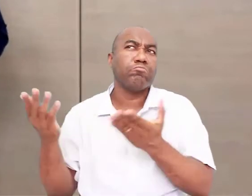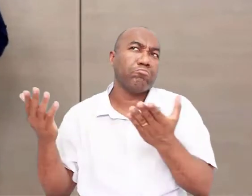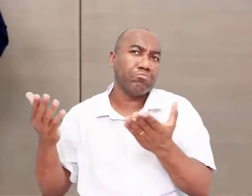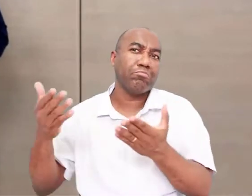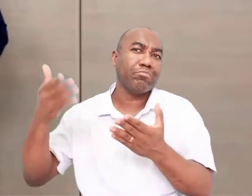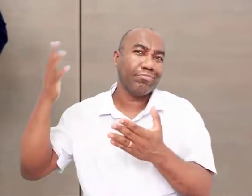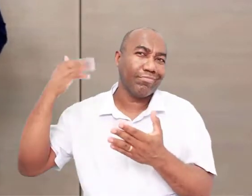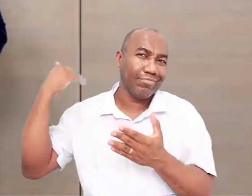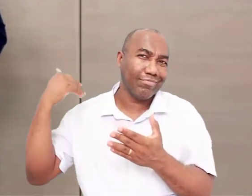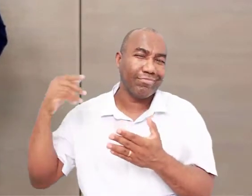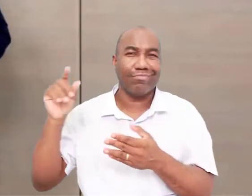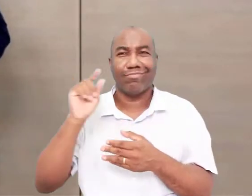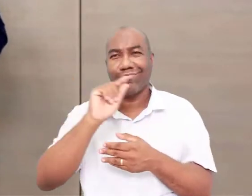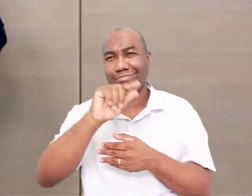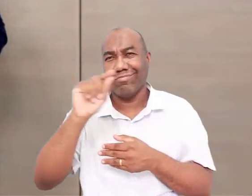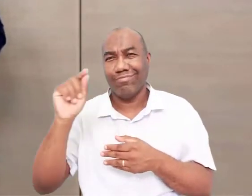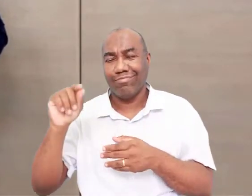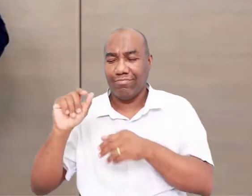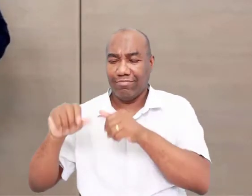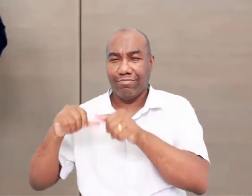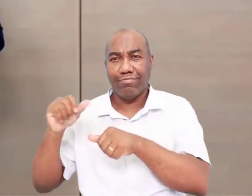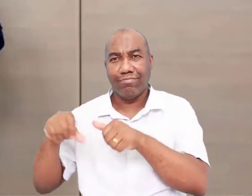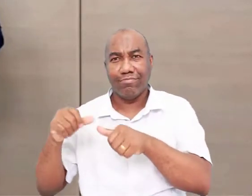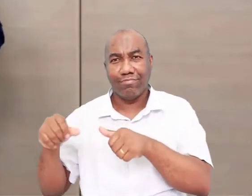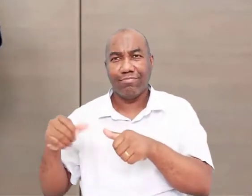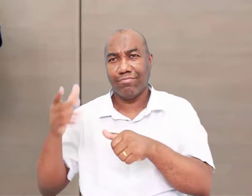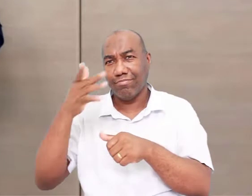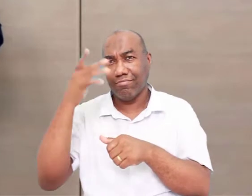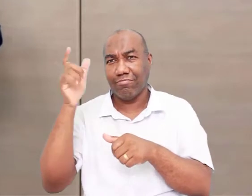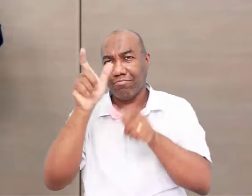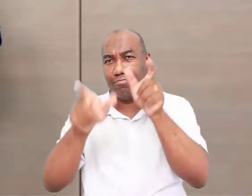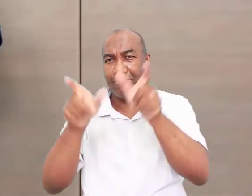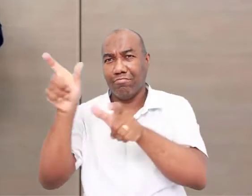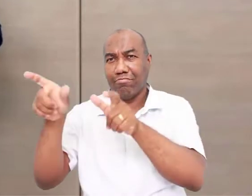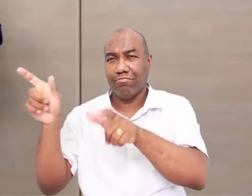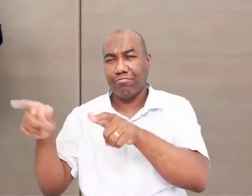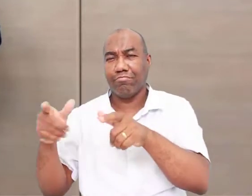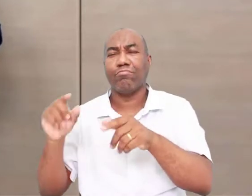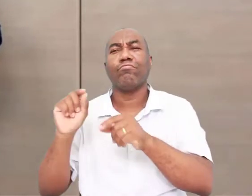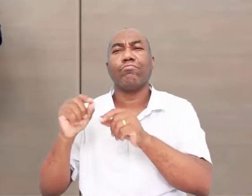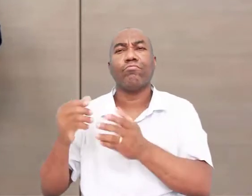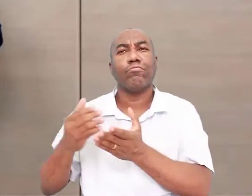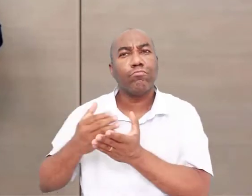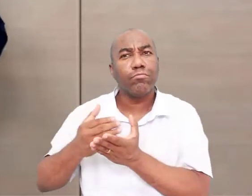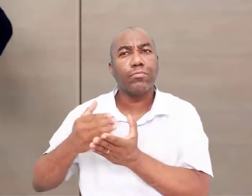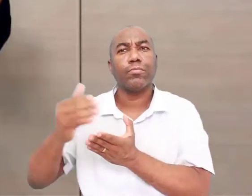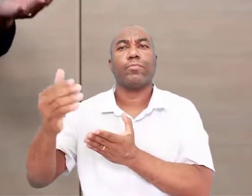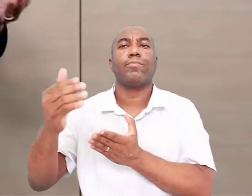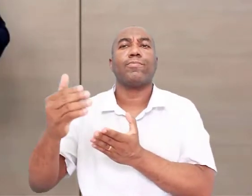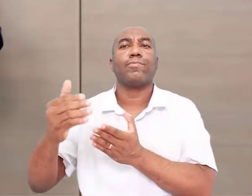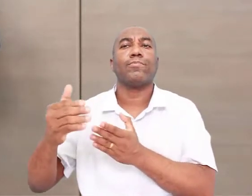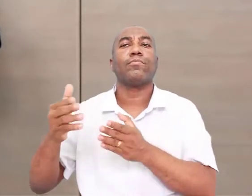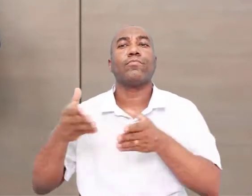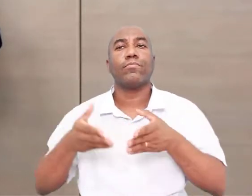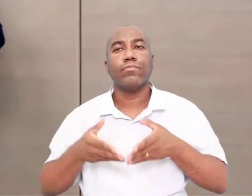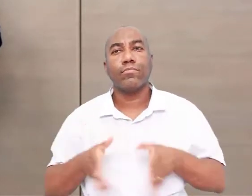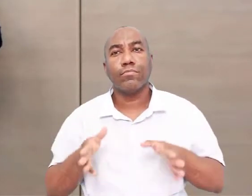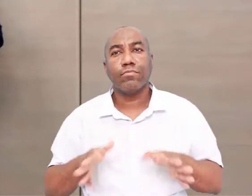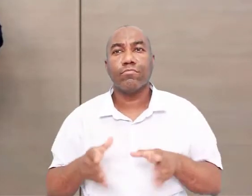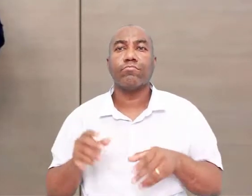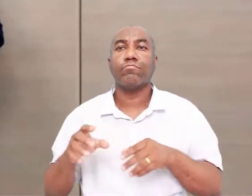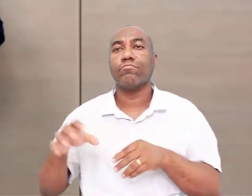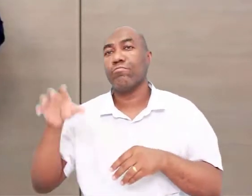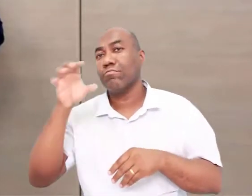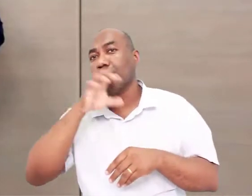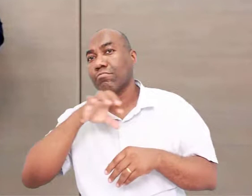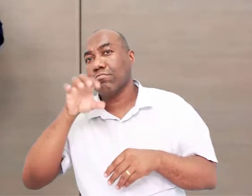aos mamíferos. Quer dizer, nós somos descendentes de um mamífero comum, que deu origem aos macacos e deu origem